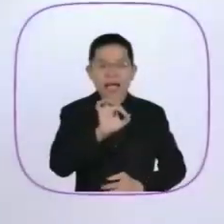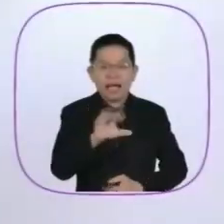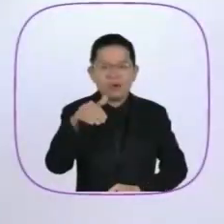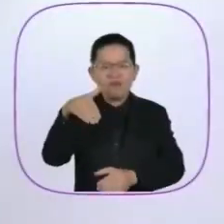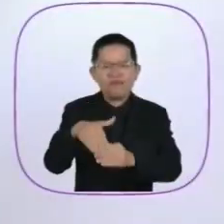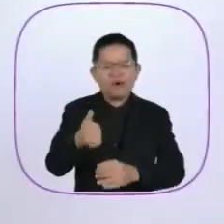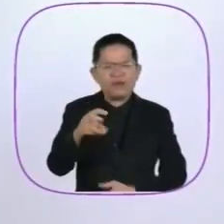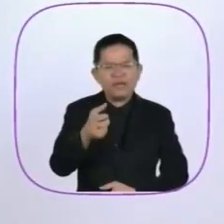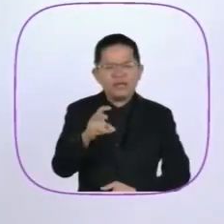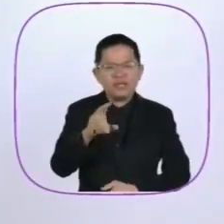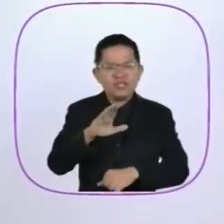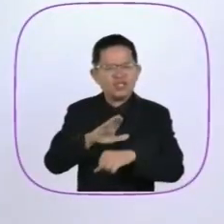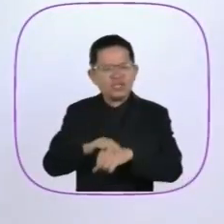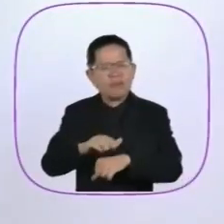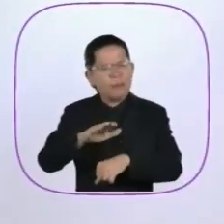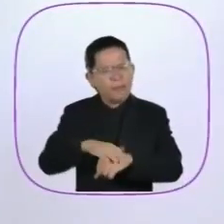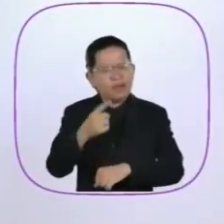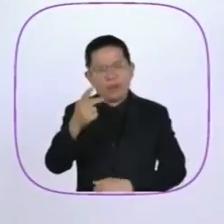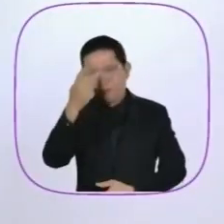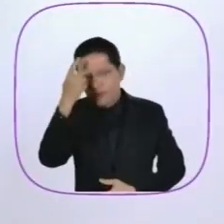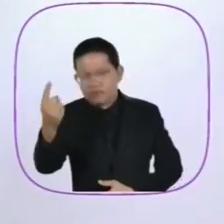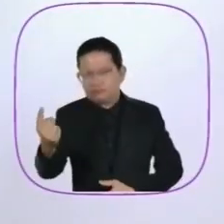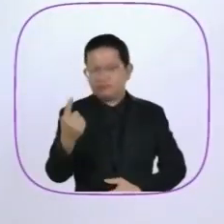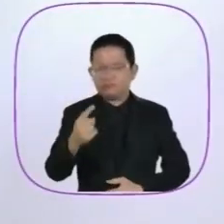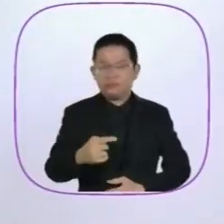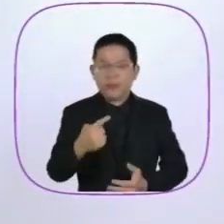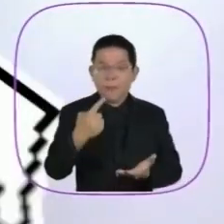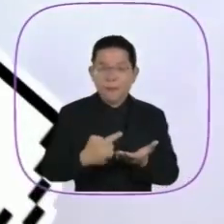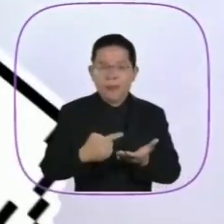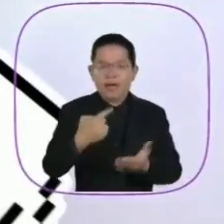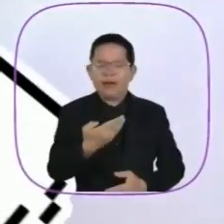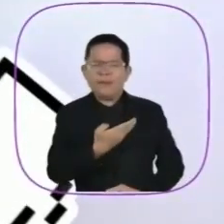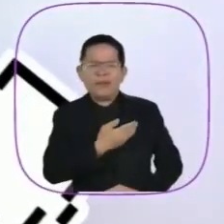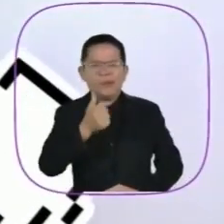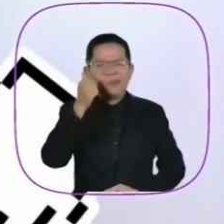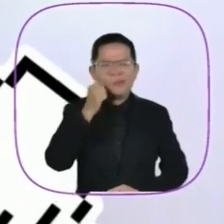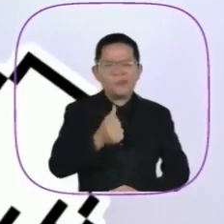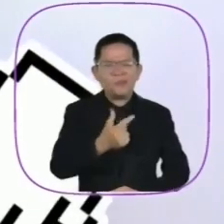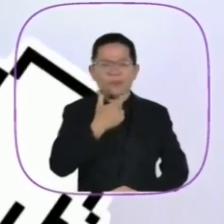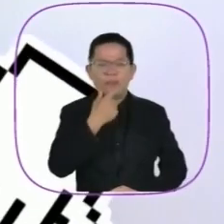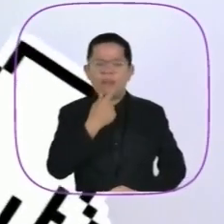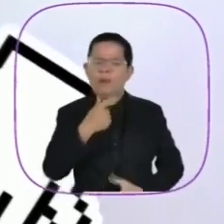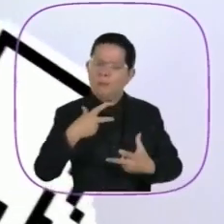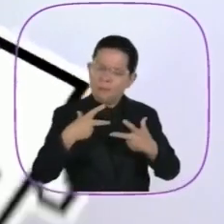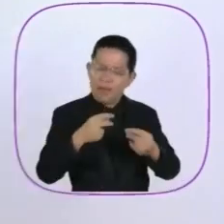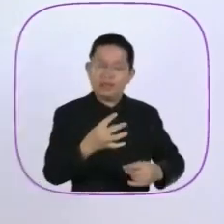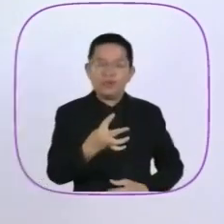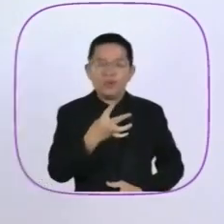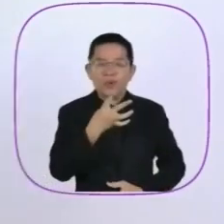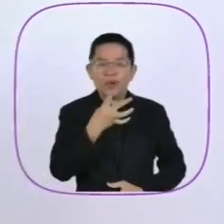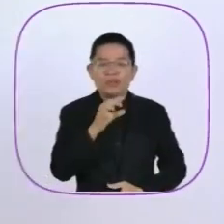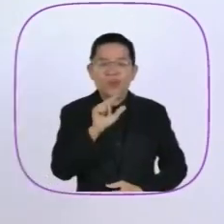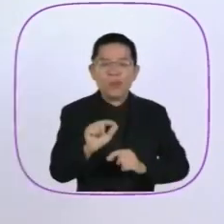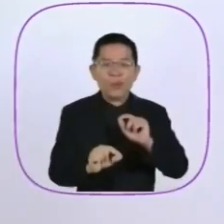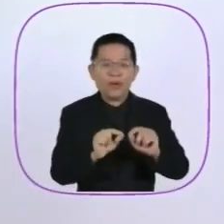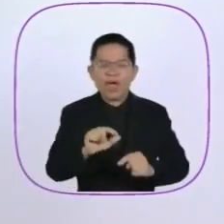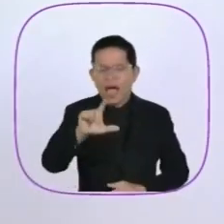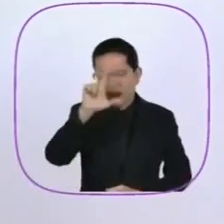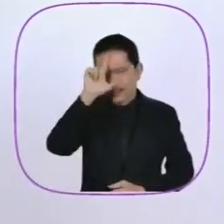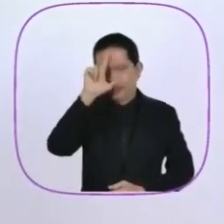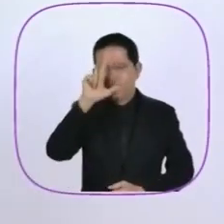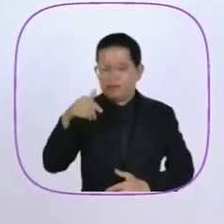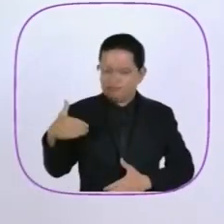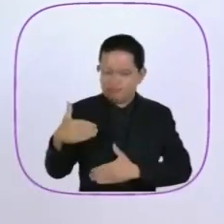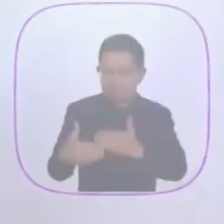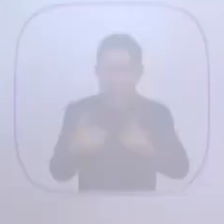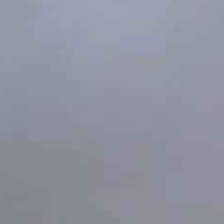Gente, cada um que vota 1515 chama mais um para esse movimento. Marca aqui o amigo ou amiga que merece conhecer a